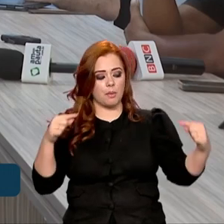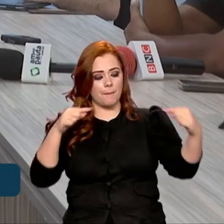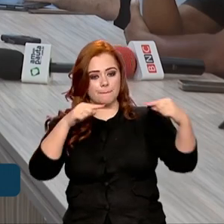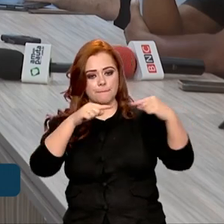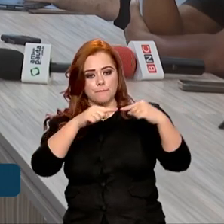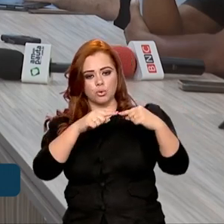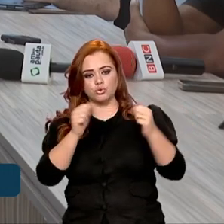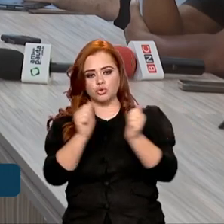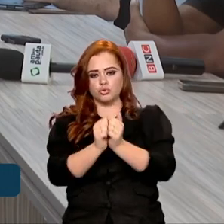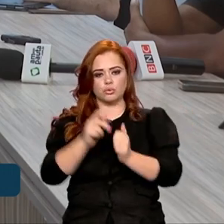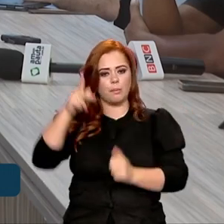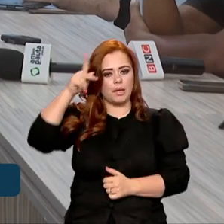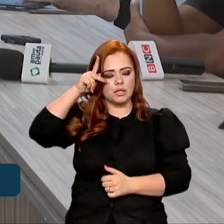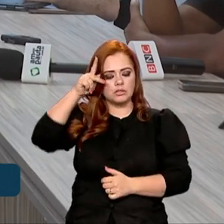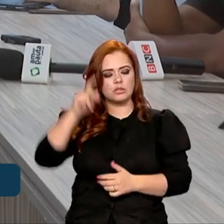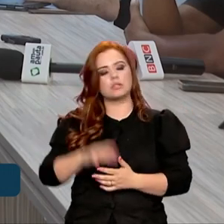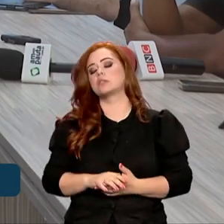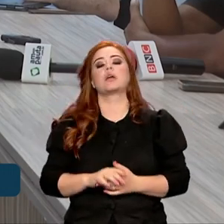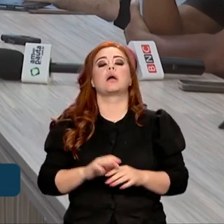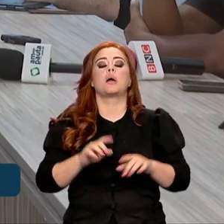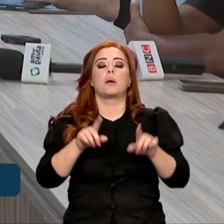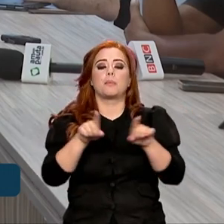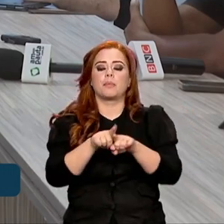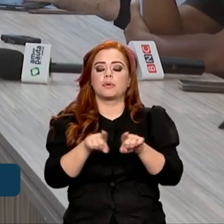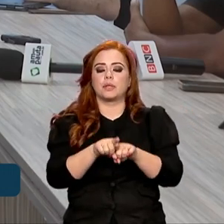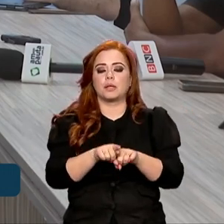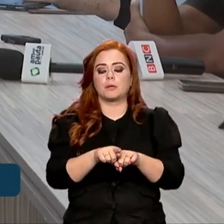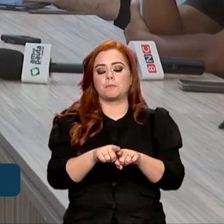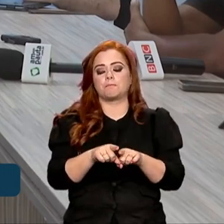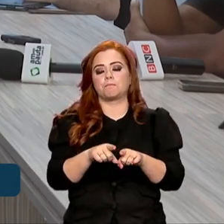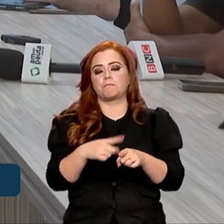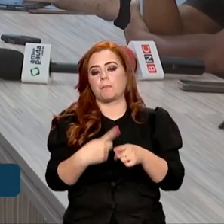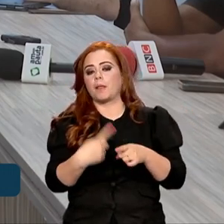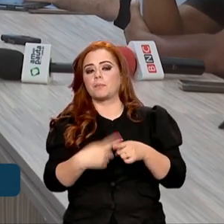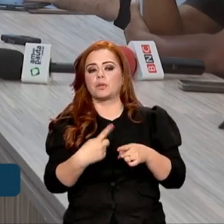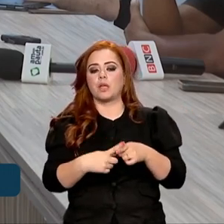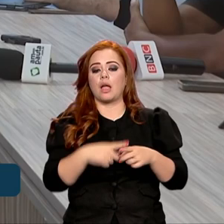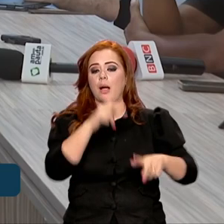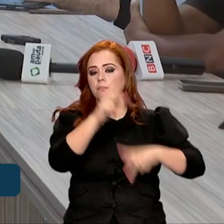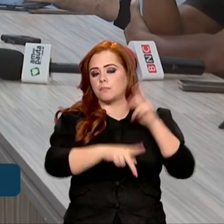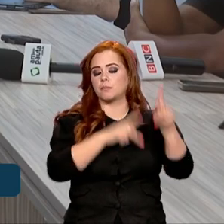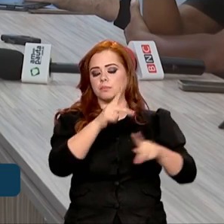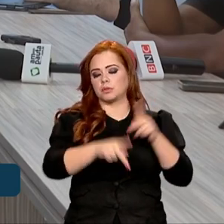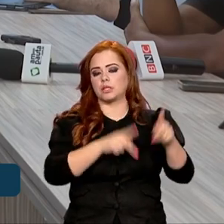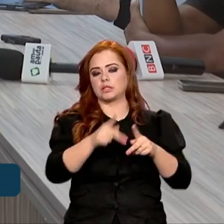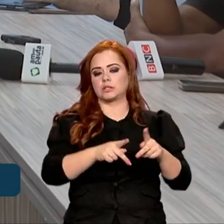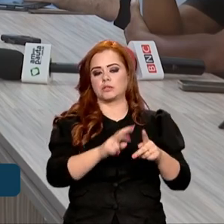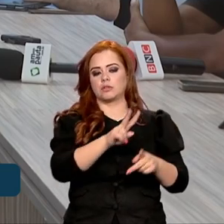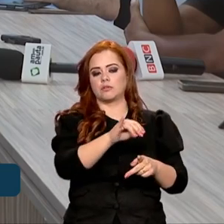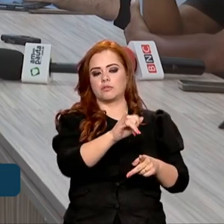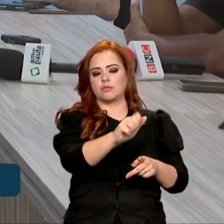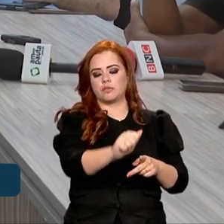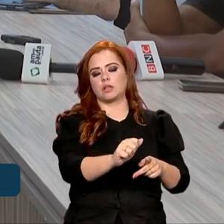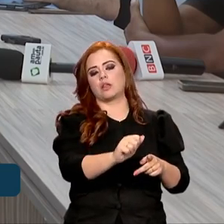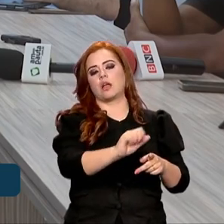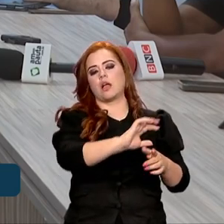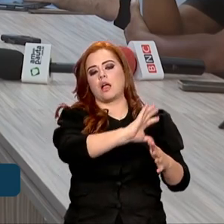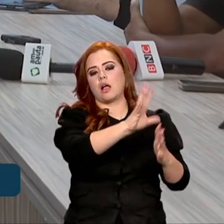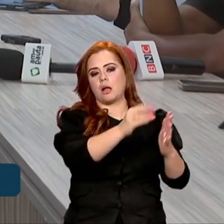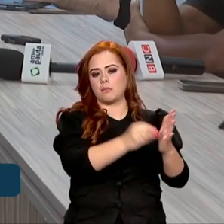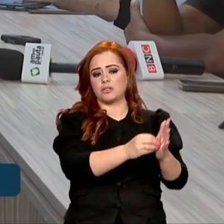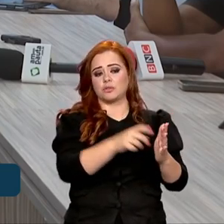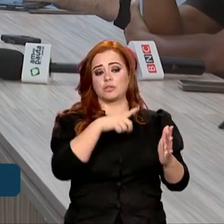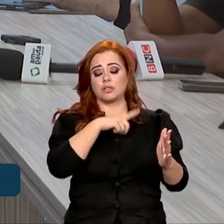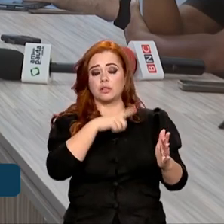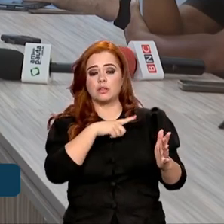justamente atender ao polo industrial do Amazonas, e o povo da Vila Amazônia, inclusive, tem apresentado a baixa assinada para que haja